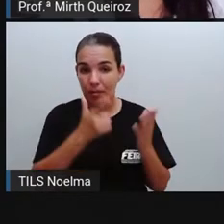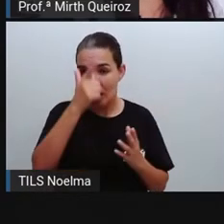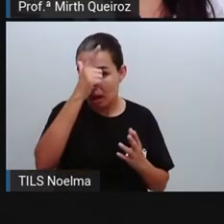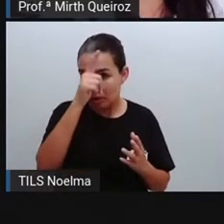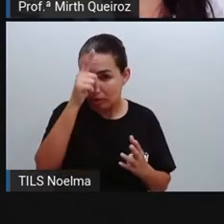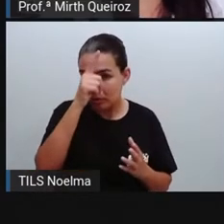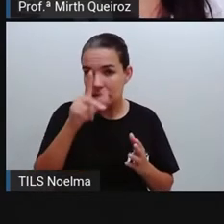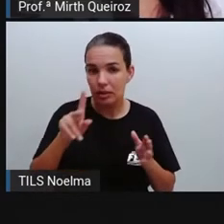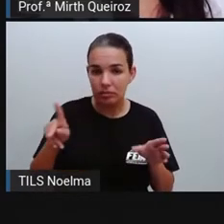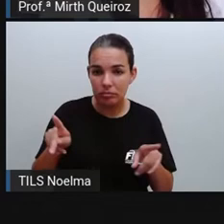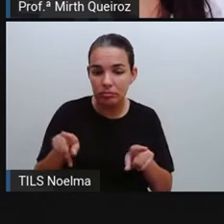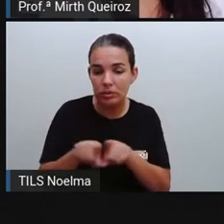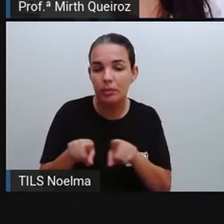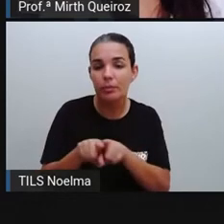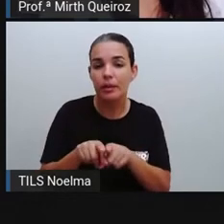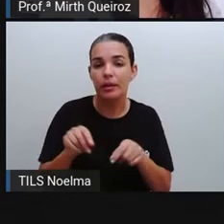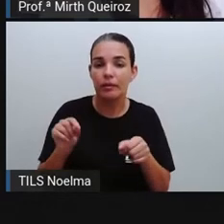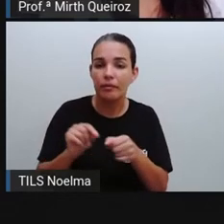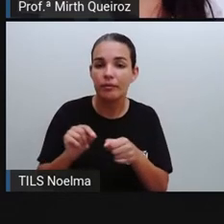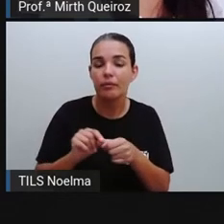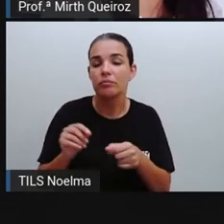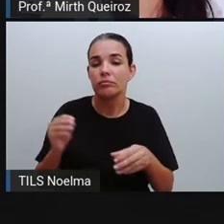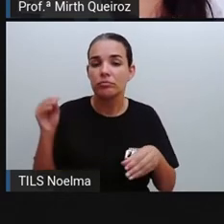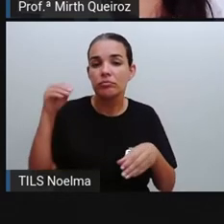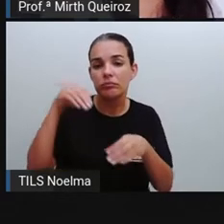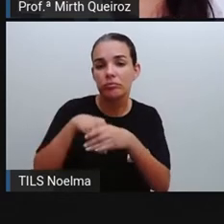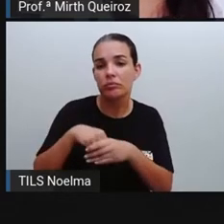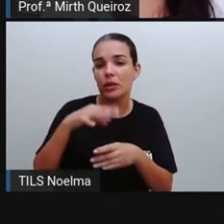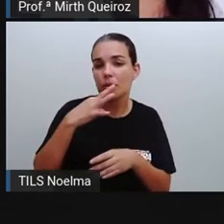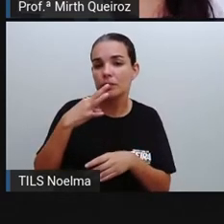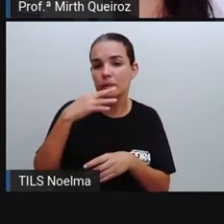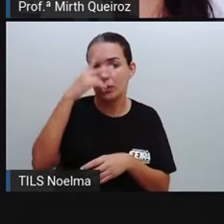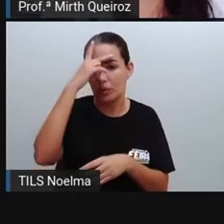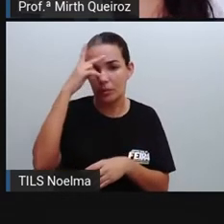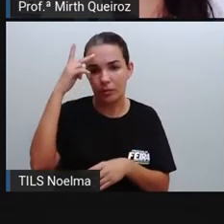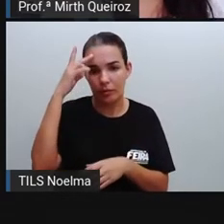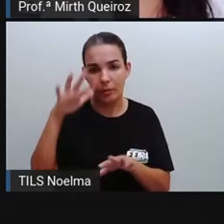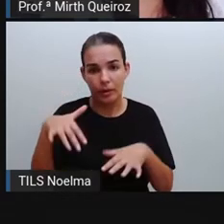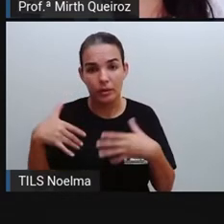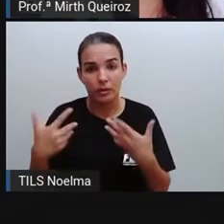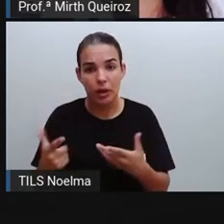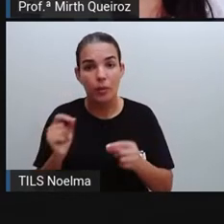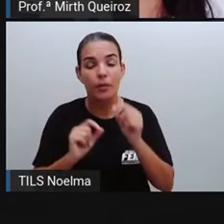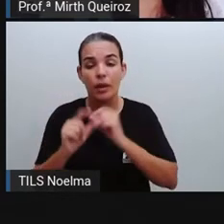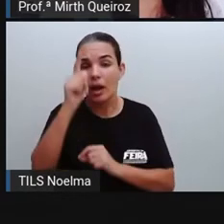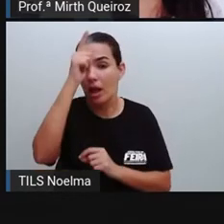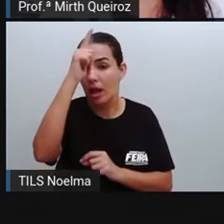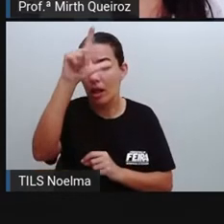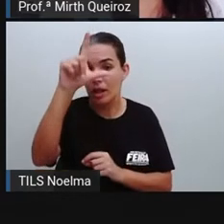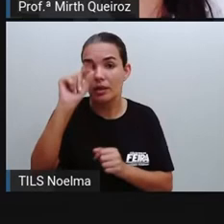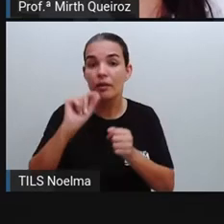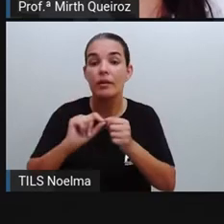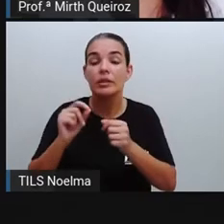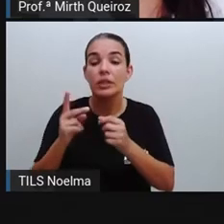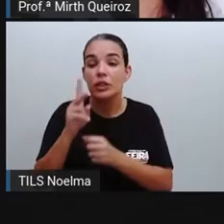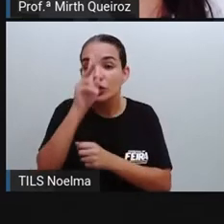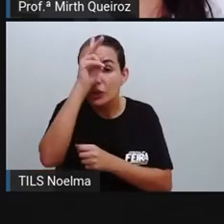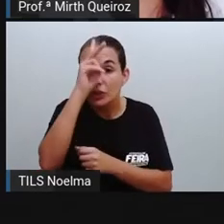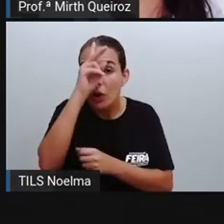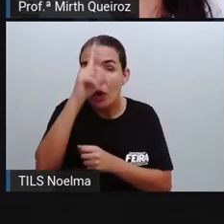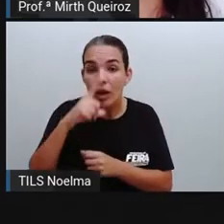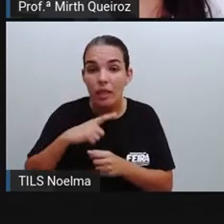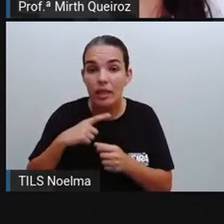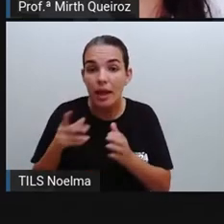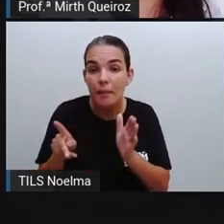Faz parte aí do conhecimento desse povo. Dessa forma, as lendas folclóricas, elas são histórias que vão assumir características